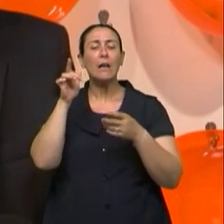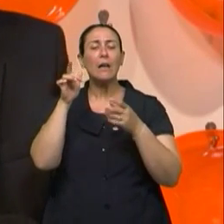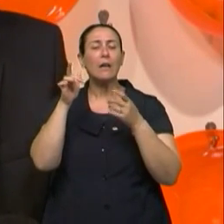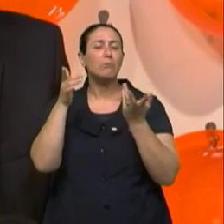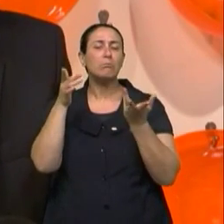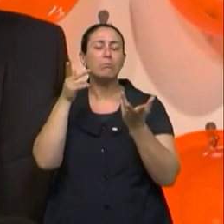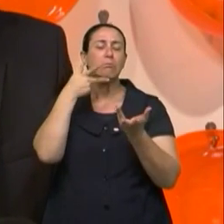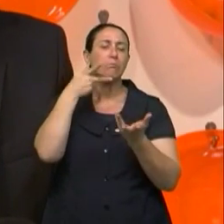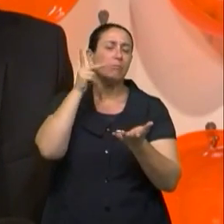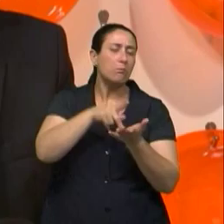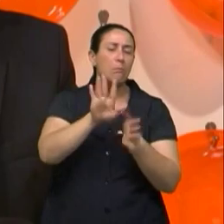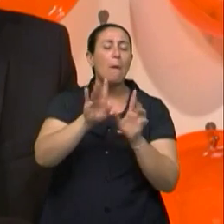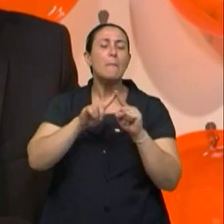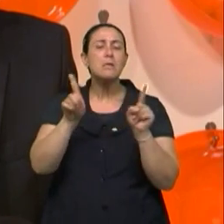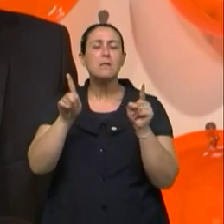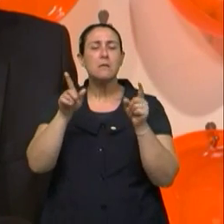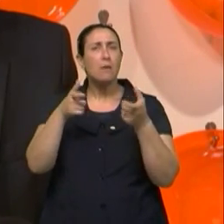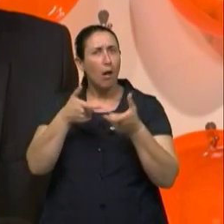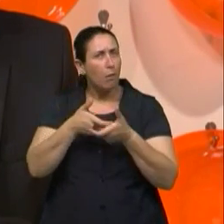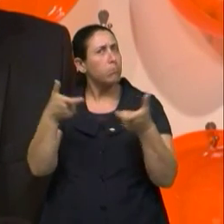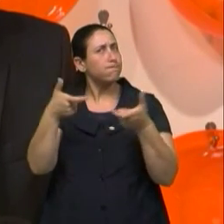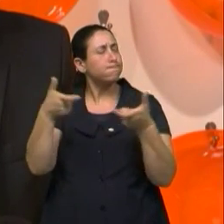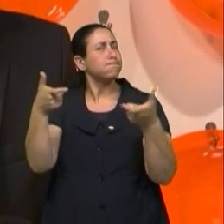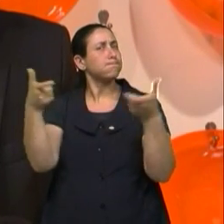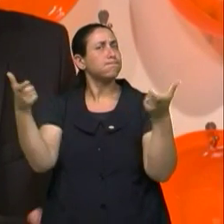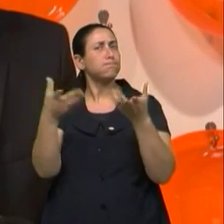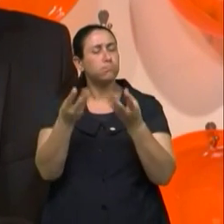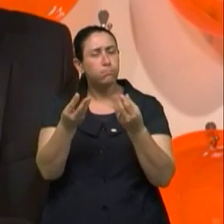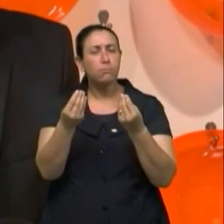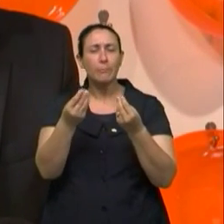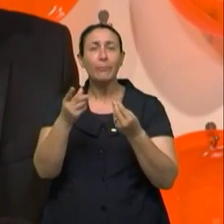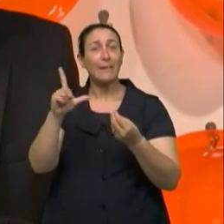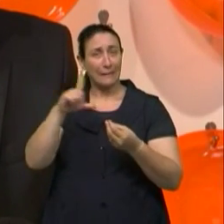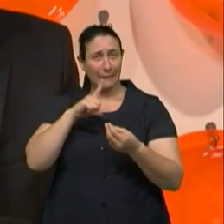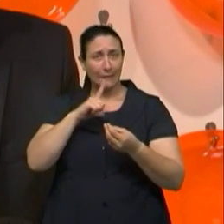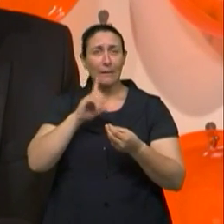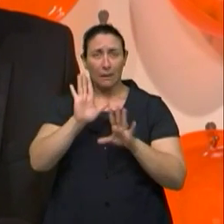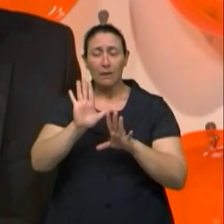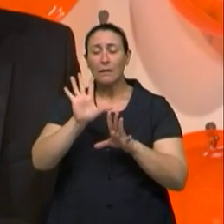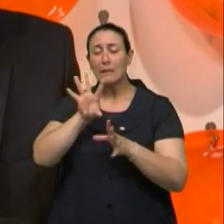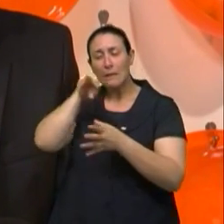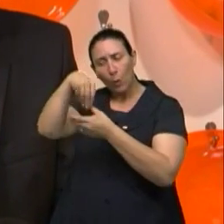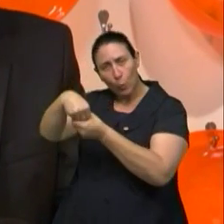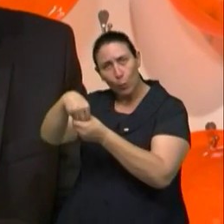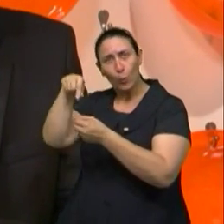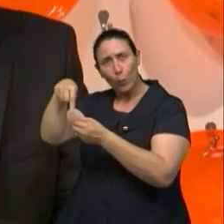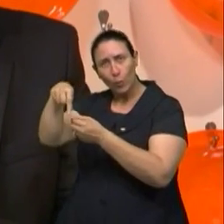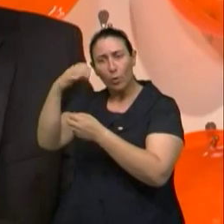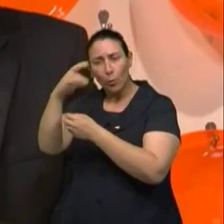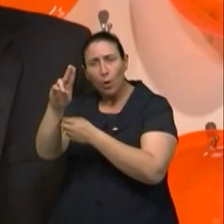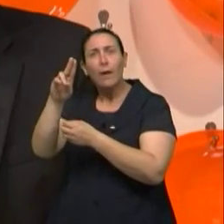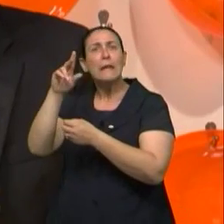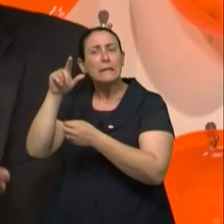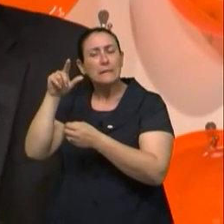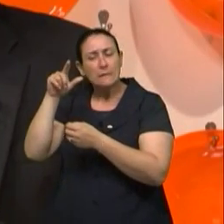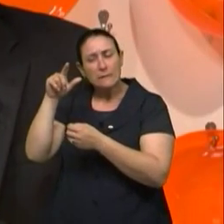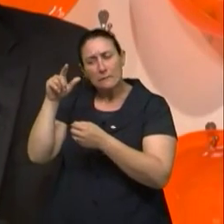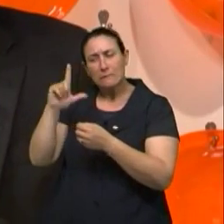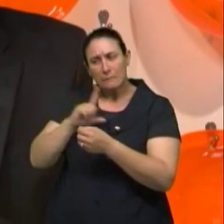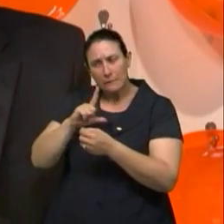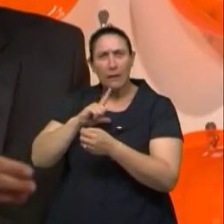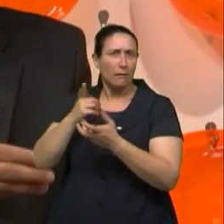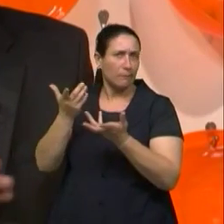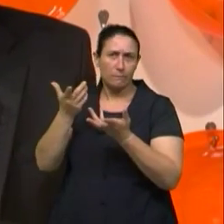também porque existe também uma liberação maior... Claro. Nesse sentido, isso, né? A gente vê